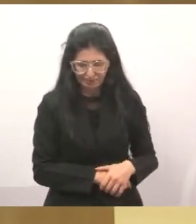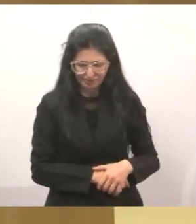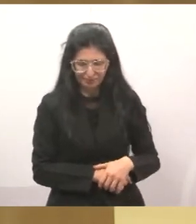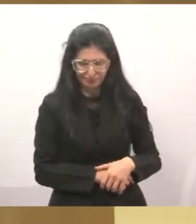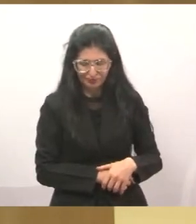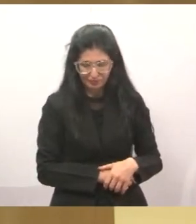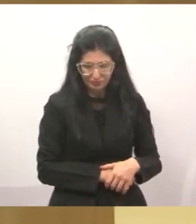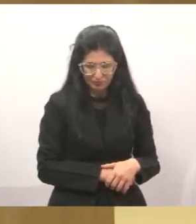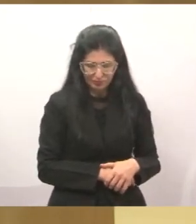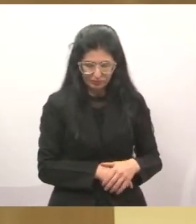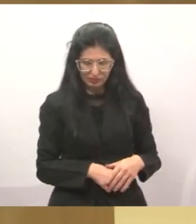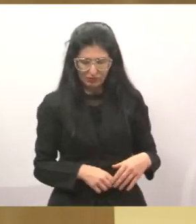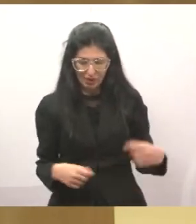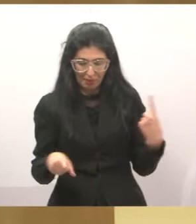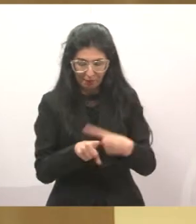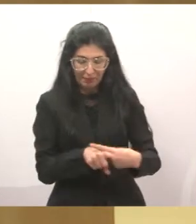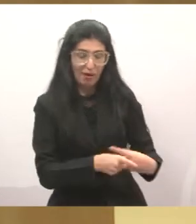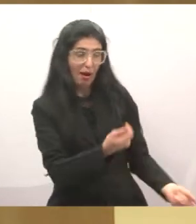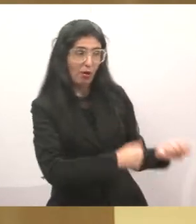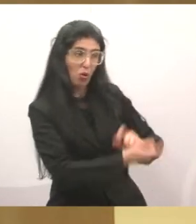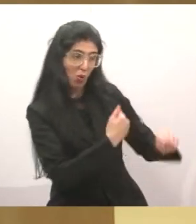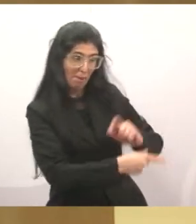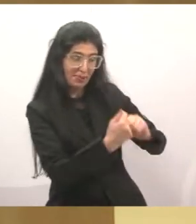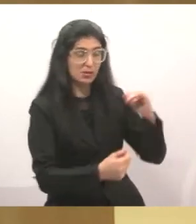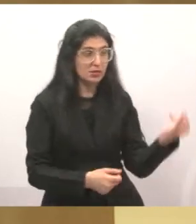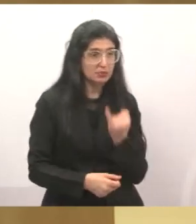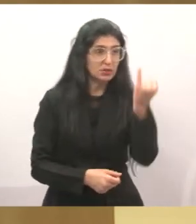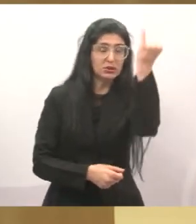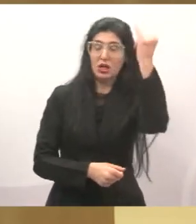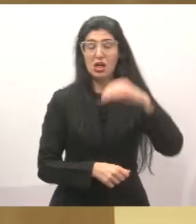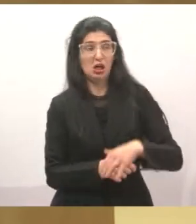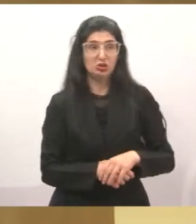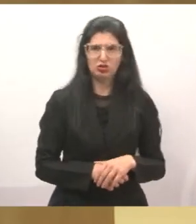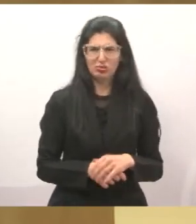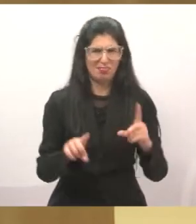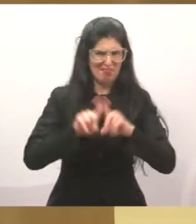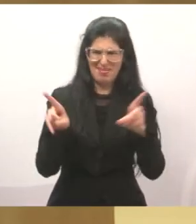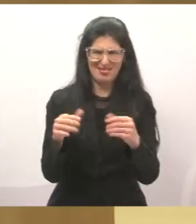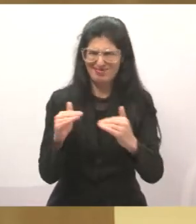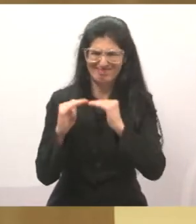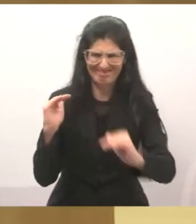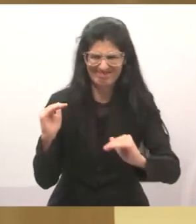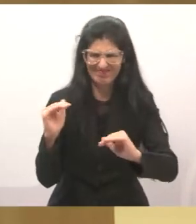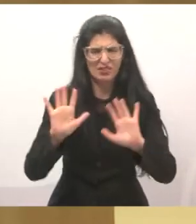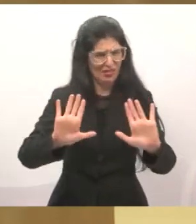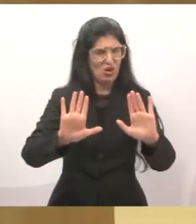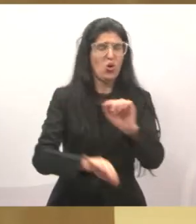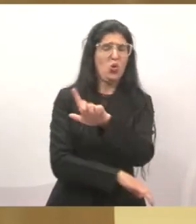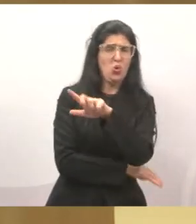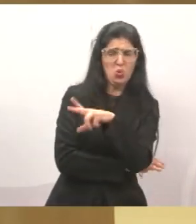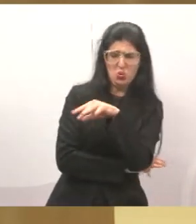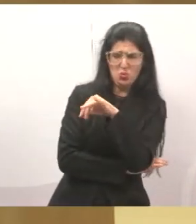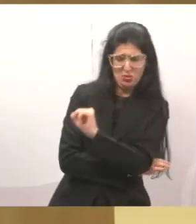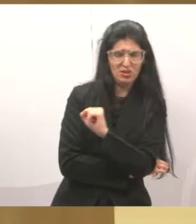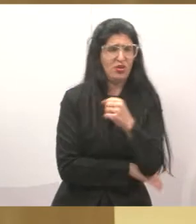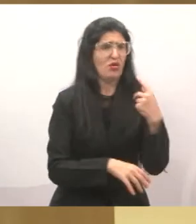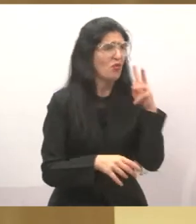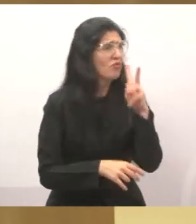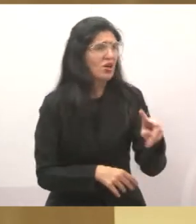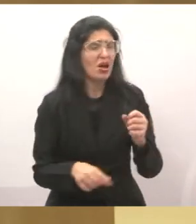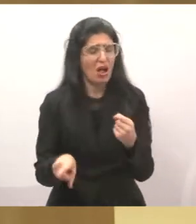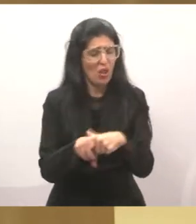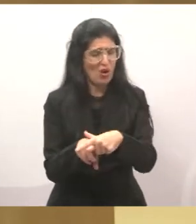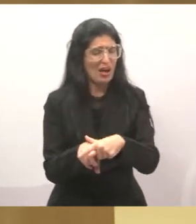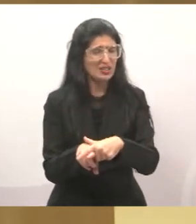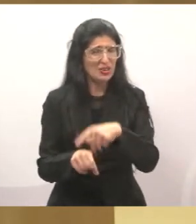Olha aqui, minha gente. O Luiz Flávio, inclusive, acompanhou também. O local lá era alugado por 20